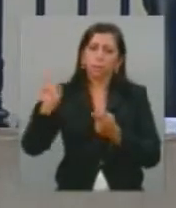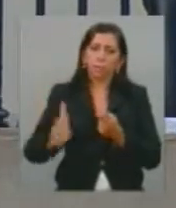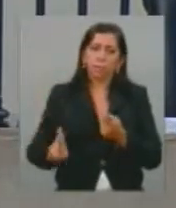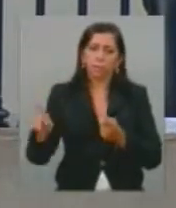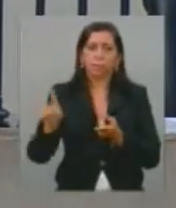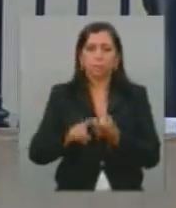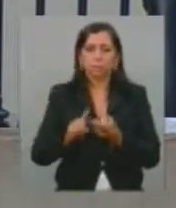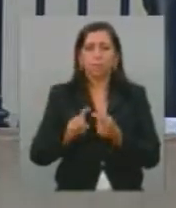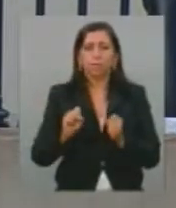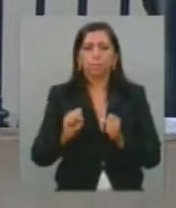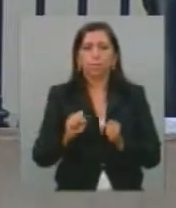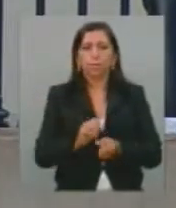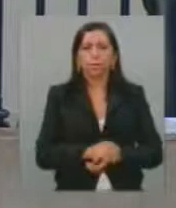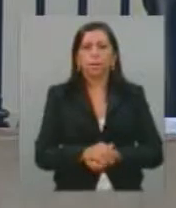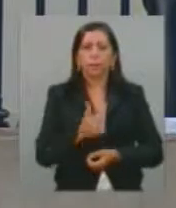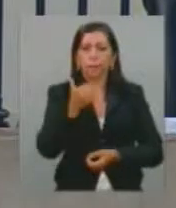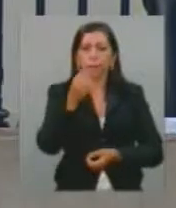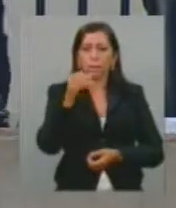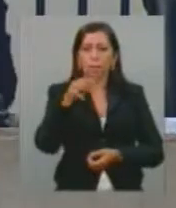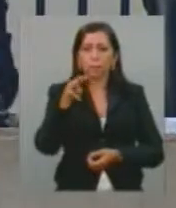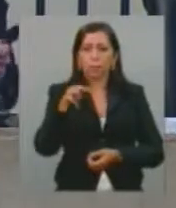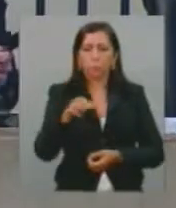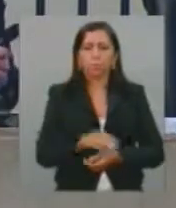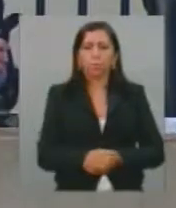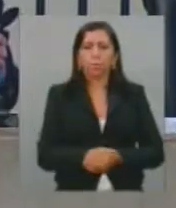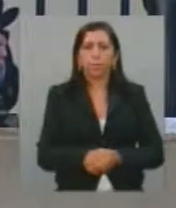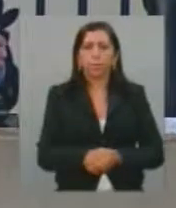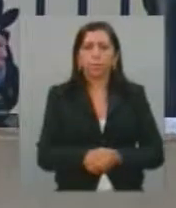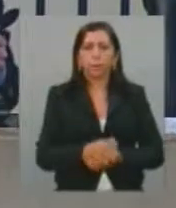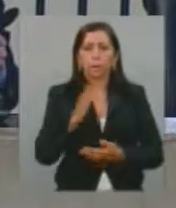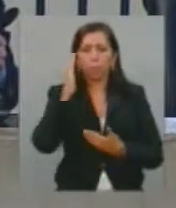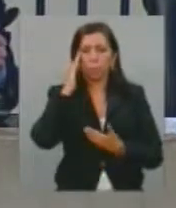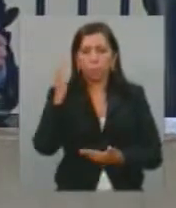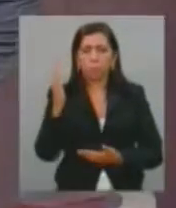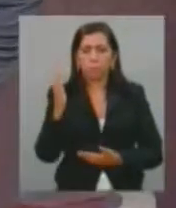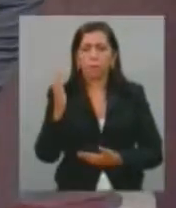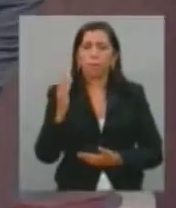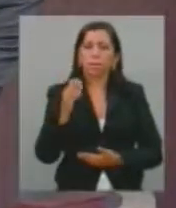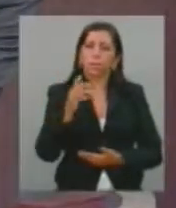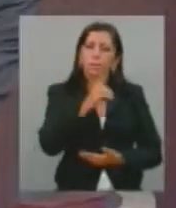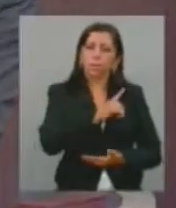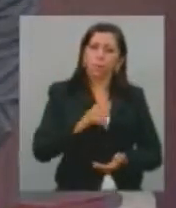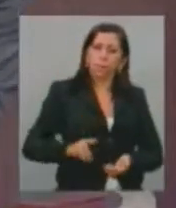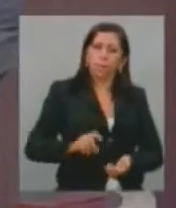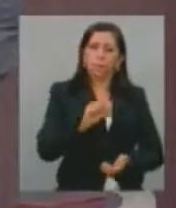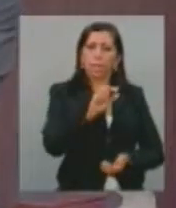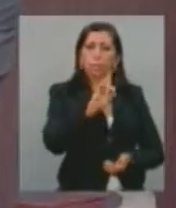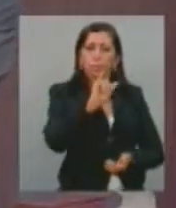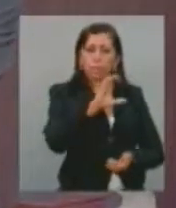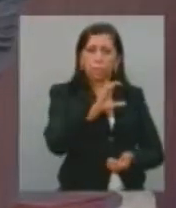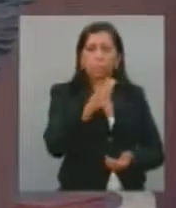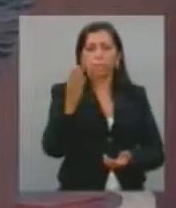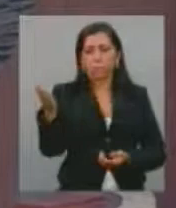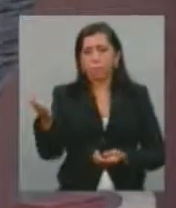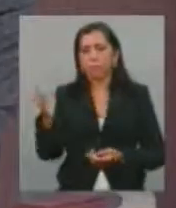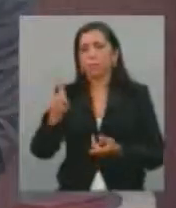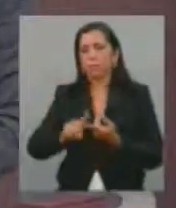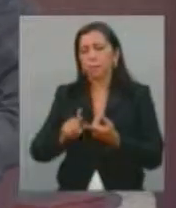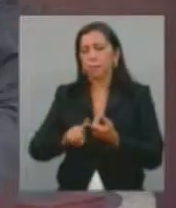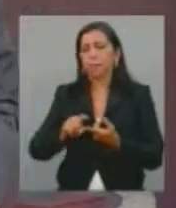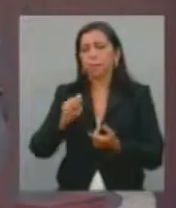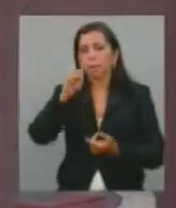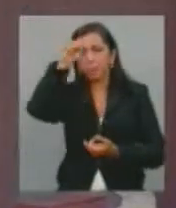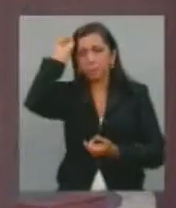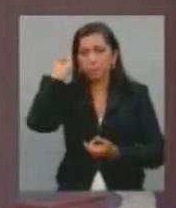pode prosseguir da tribuna, terá dez minutos. Ok. Obrigado, obrigado, deputado Aldic, obrigado... Muito obrigado, deputada Silvana, muito obrigado,